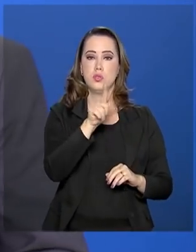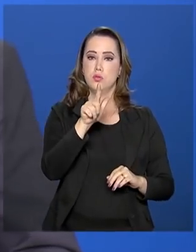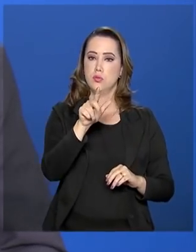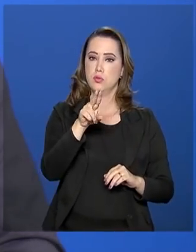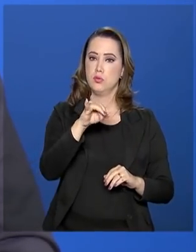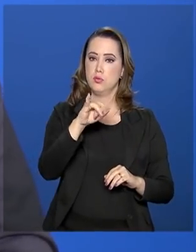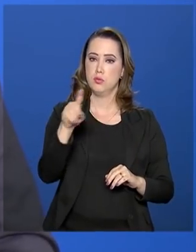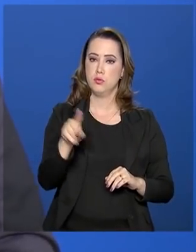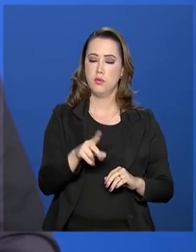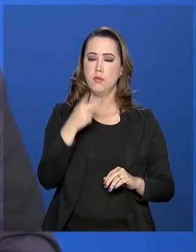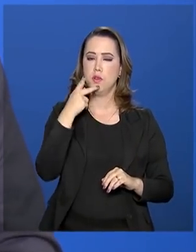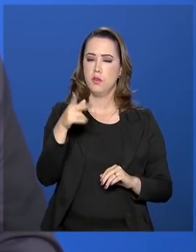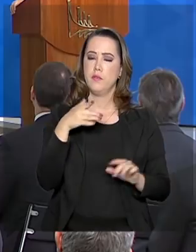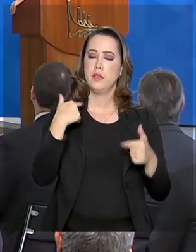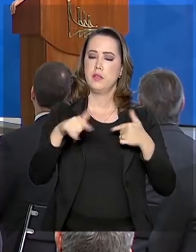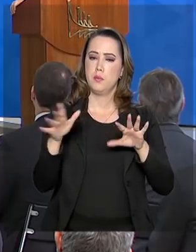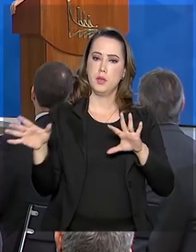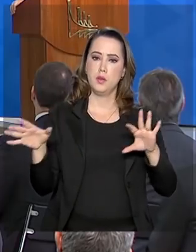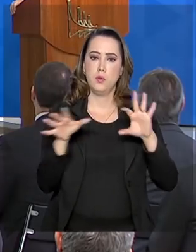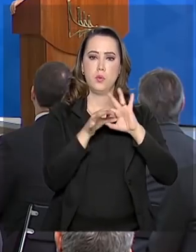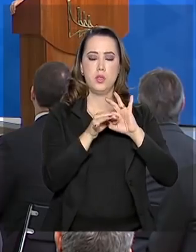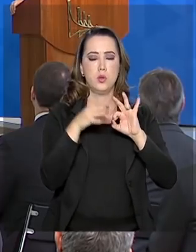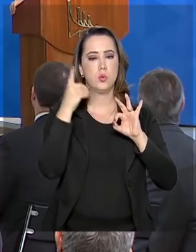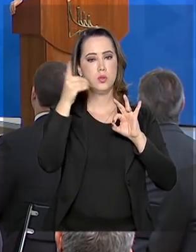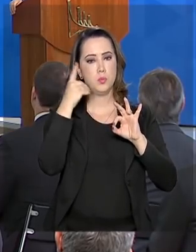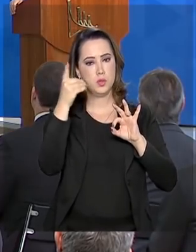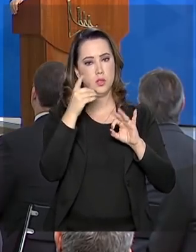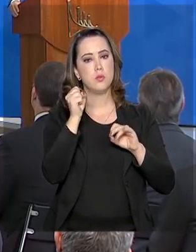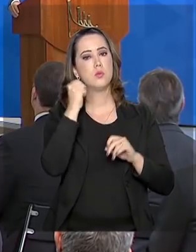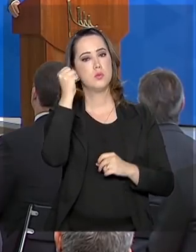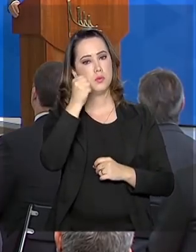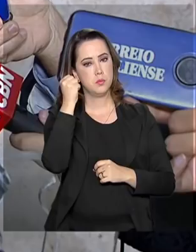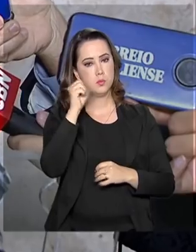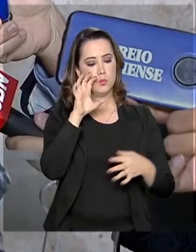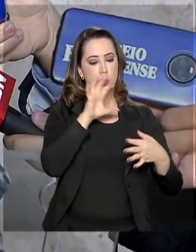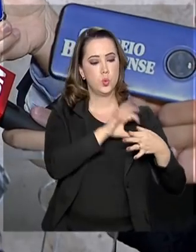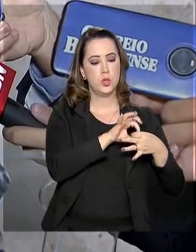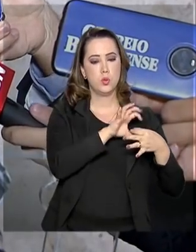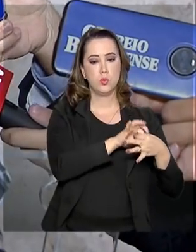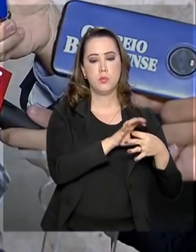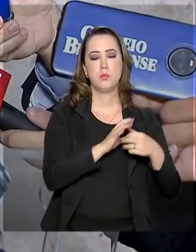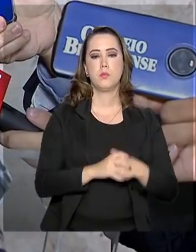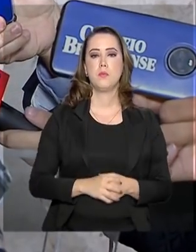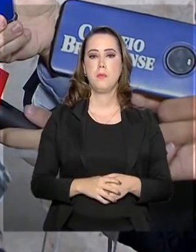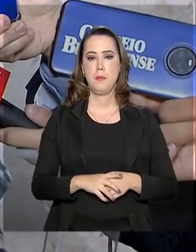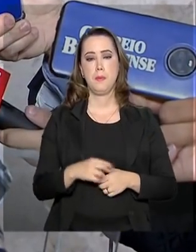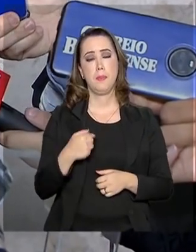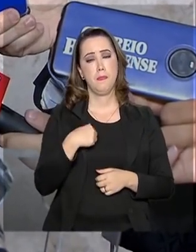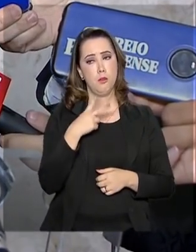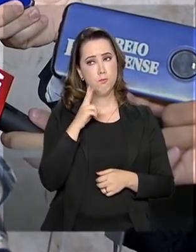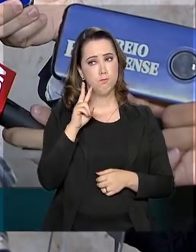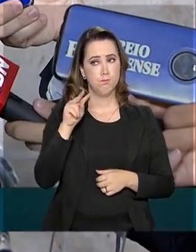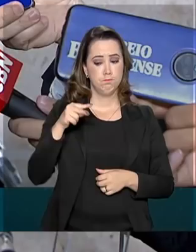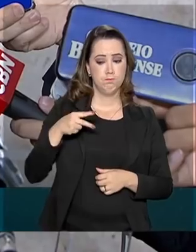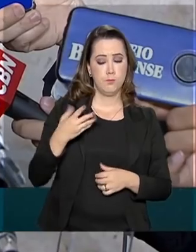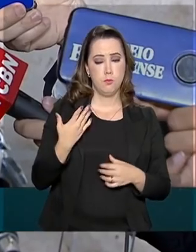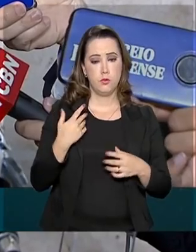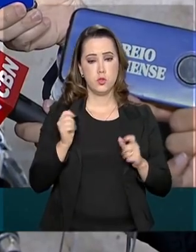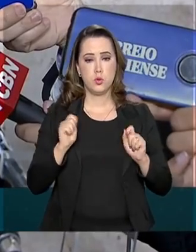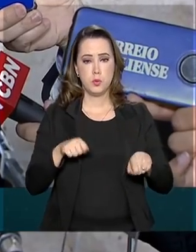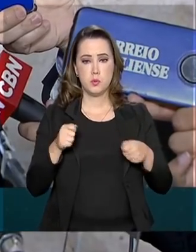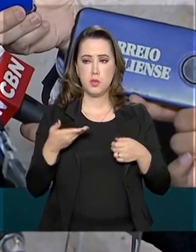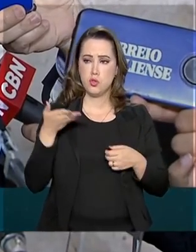que vai trabalhar em parceria com deputados e senadores. Eu me considero em condições de ir lá ou